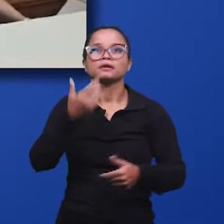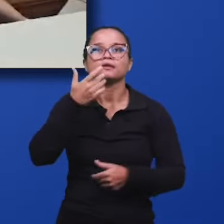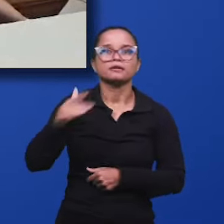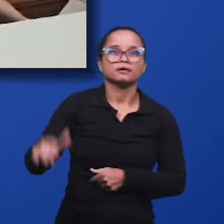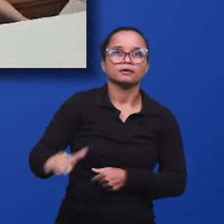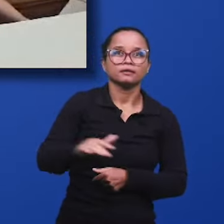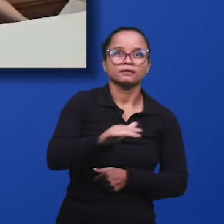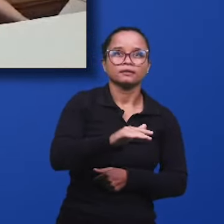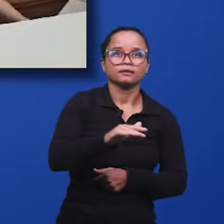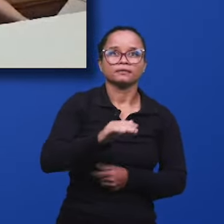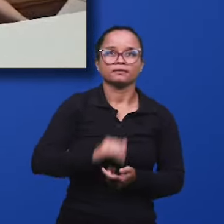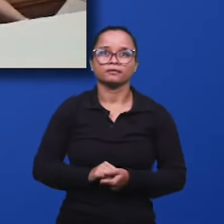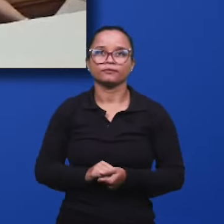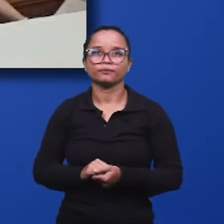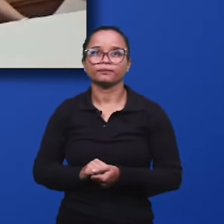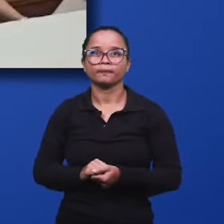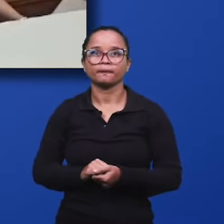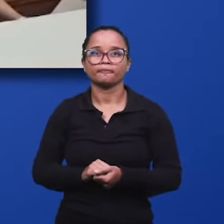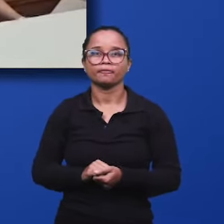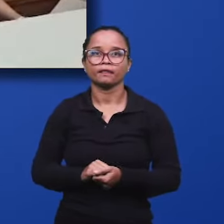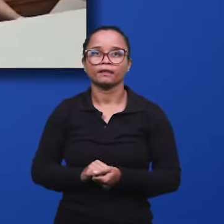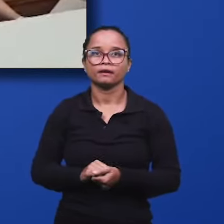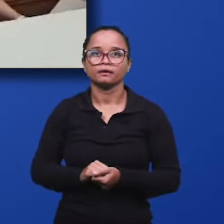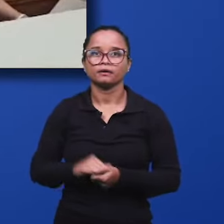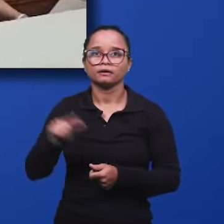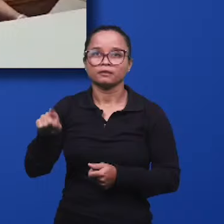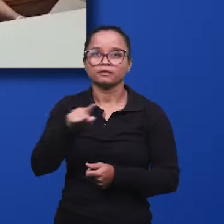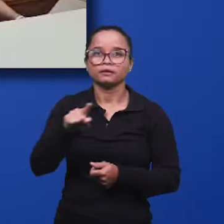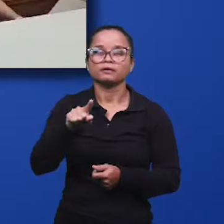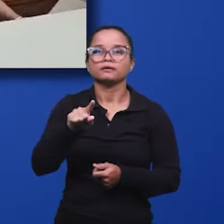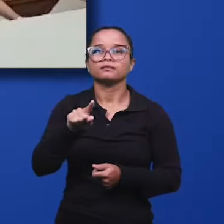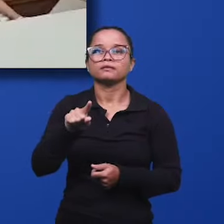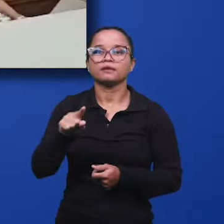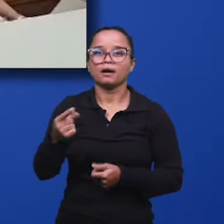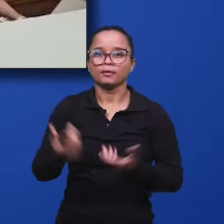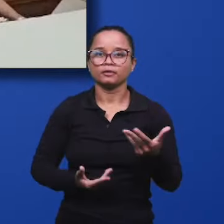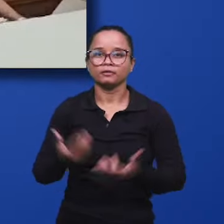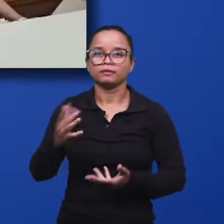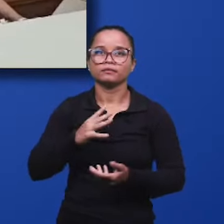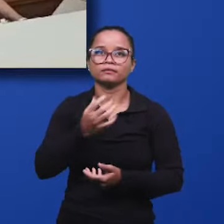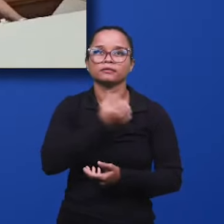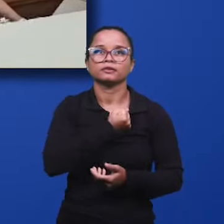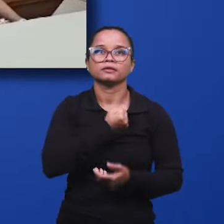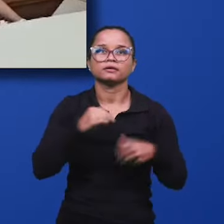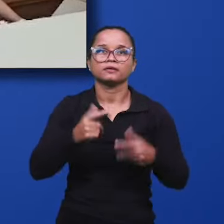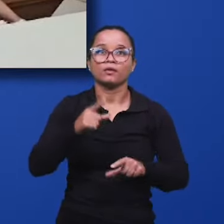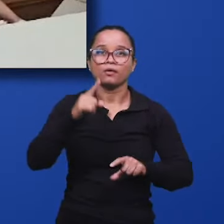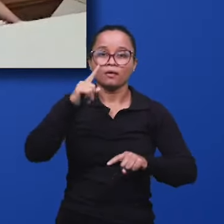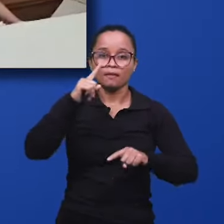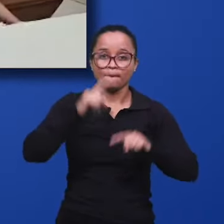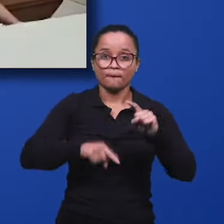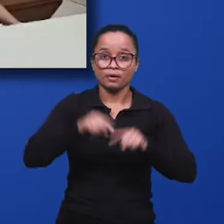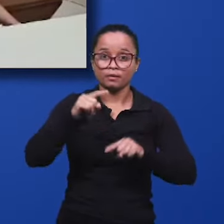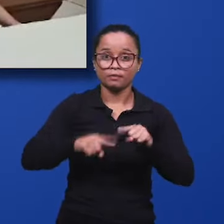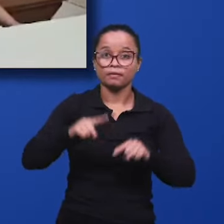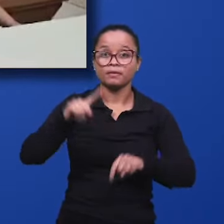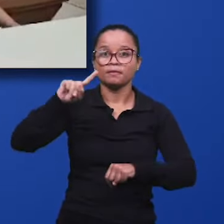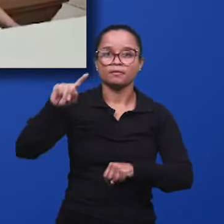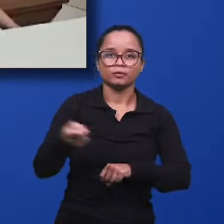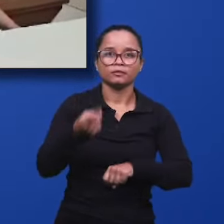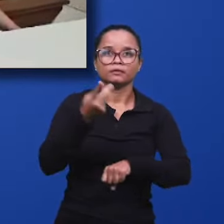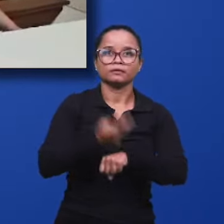férios clientes. Letra C. Mil peças de prata trazidas pelos guardas a Salomão.